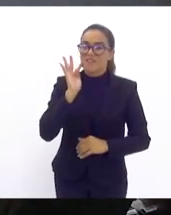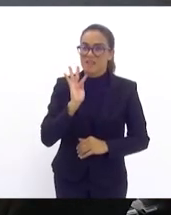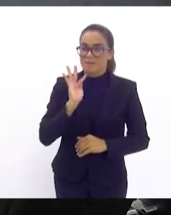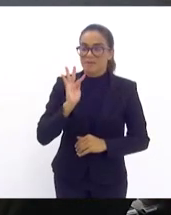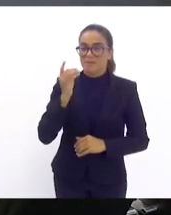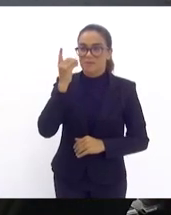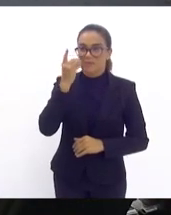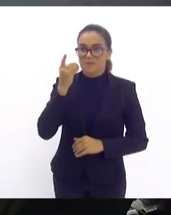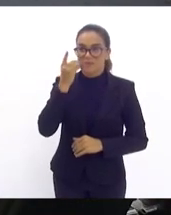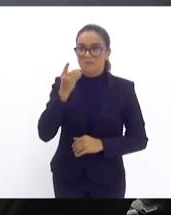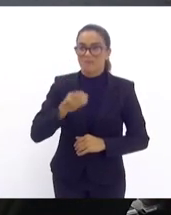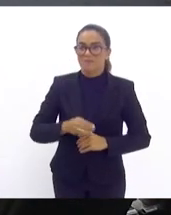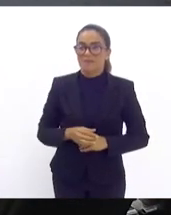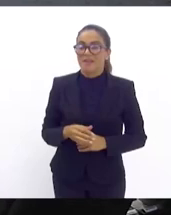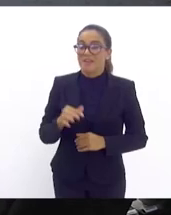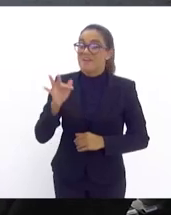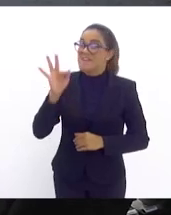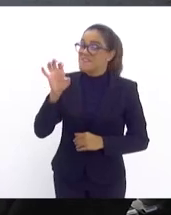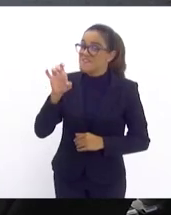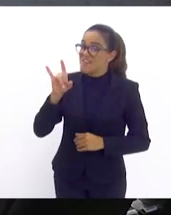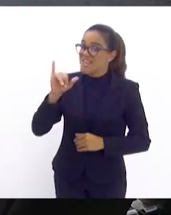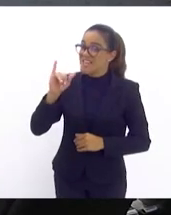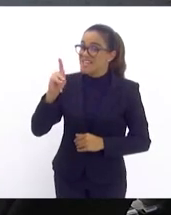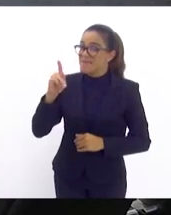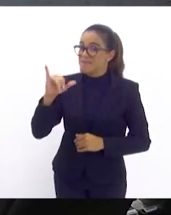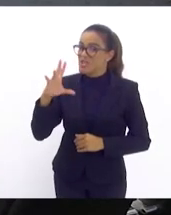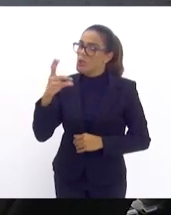é chamado Filipinho carinhosamente